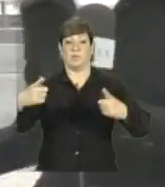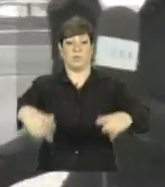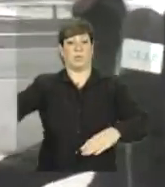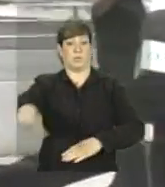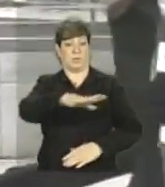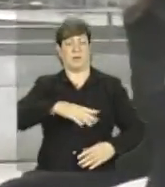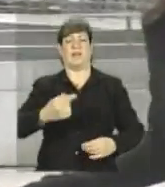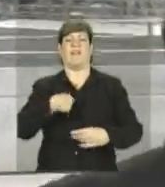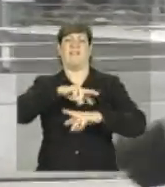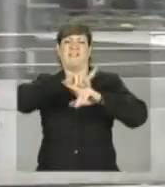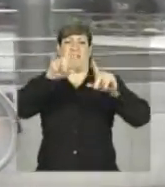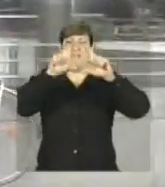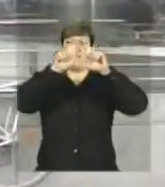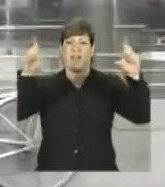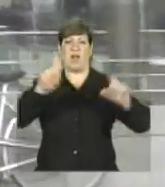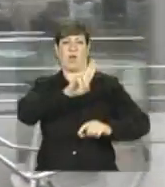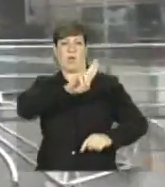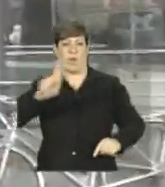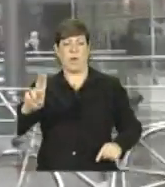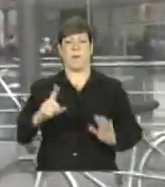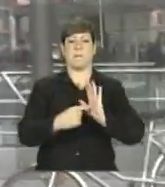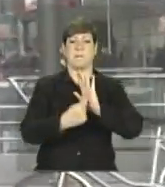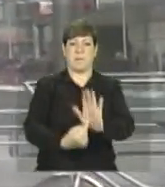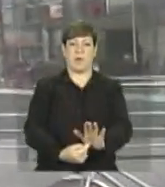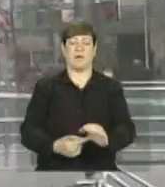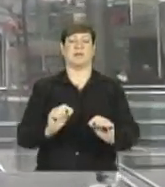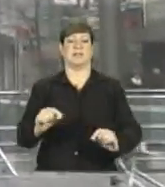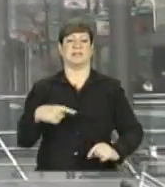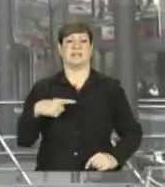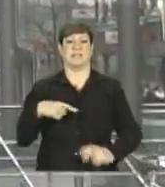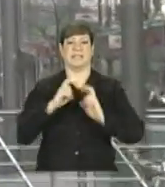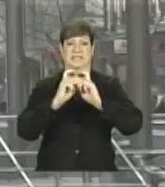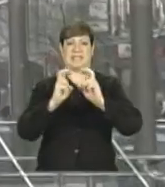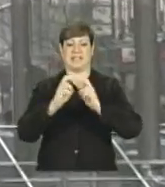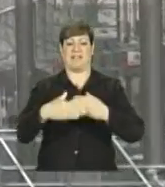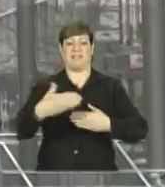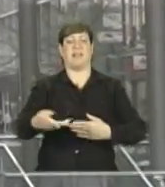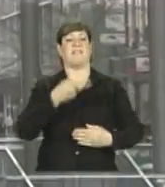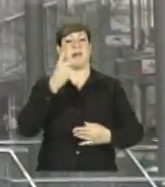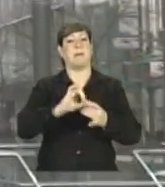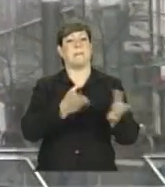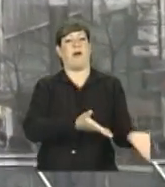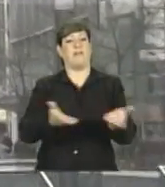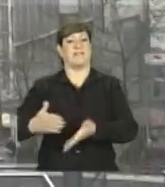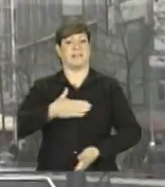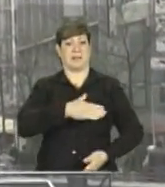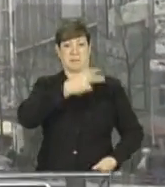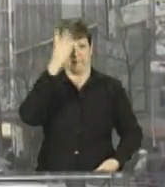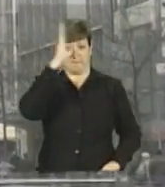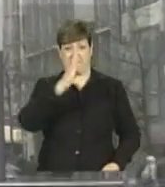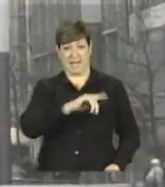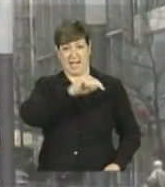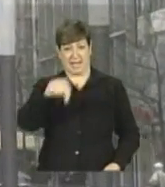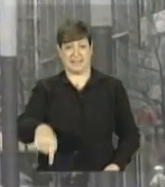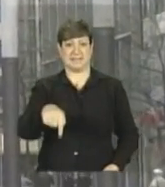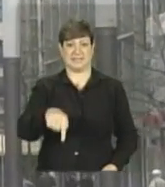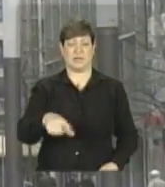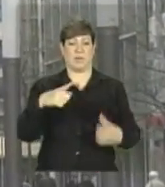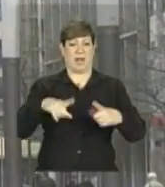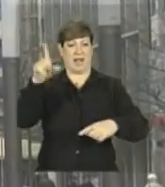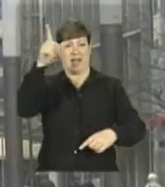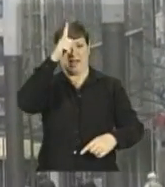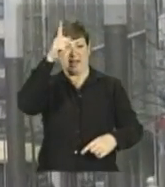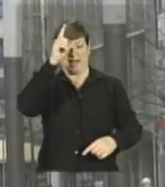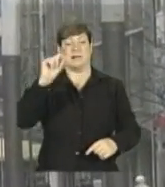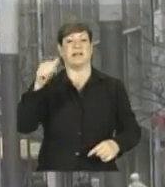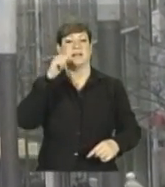Várias faixas foram colocadas em frente à estação central de trem, dando boas-vindas aos brasileiros. E a presença da presidenta Dilma